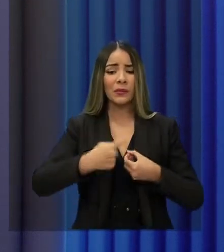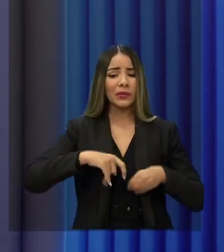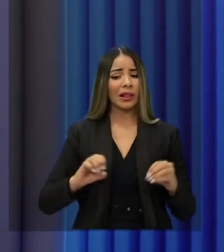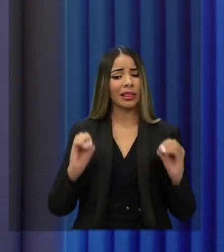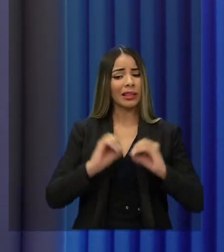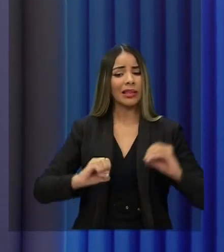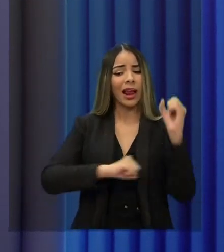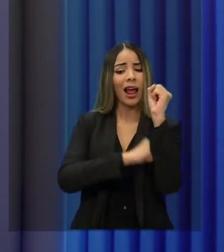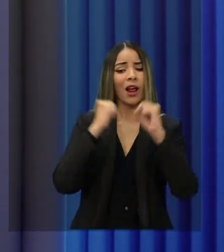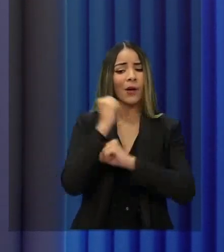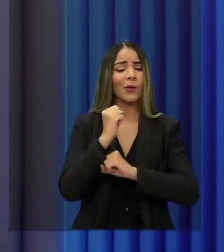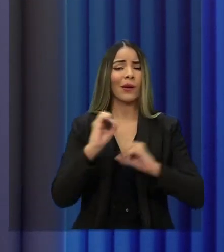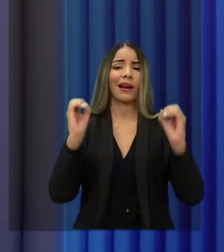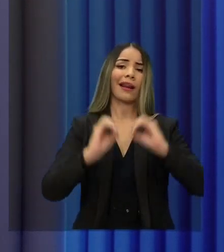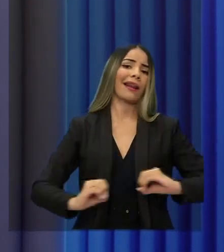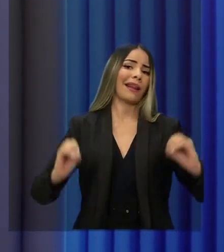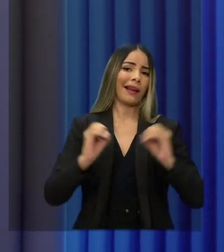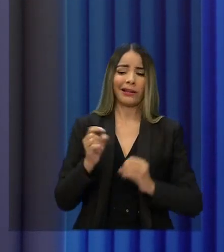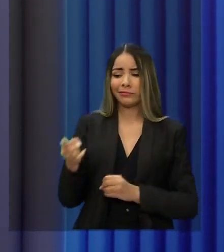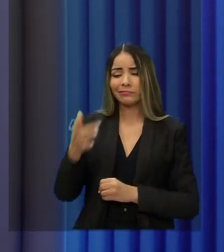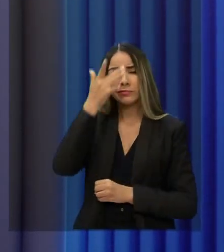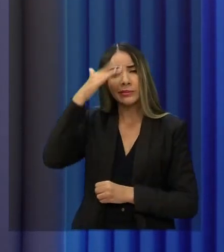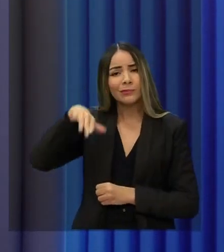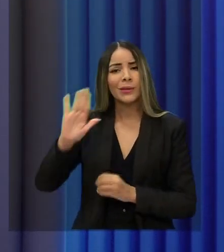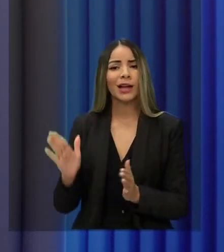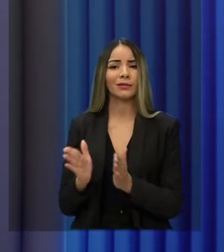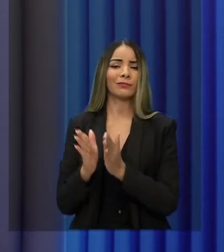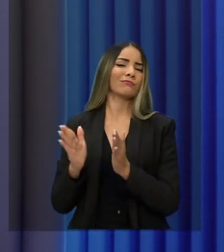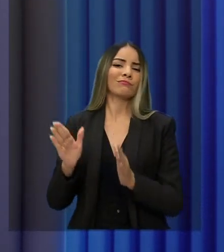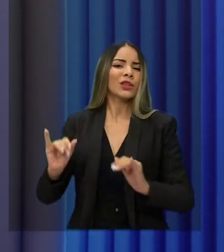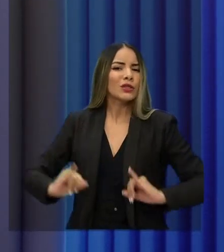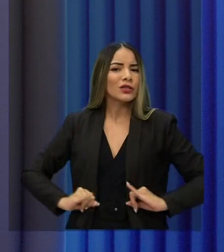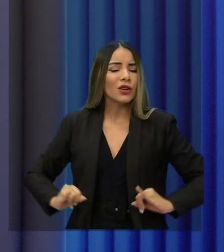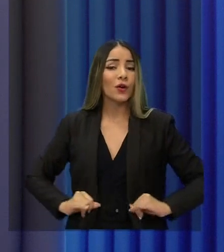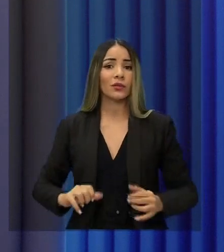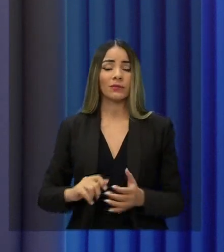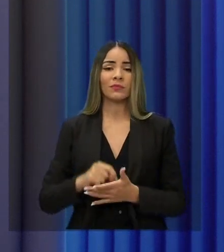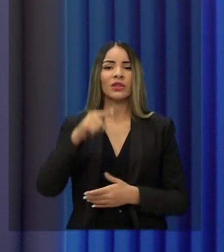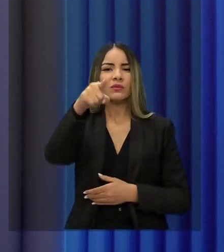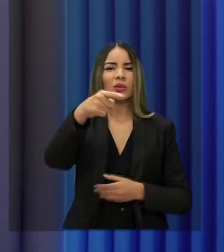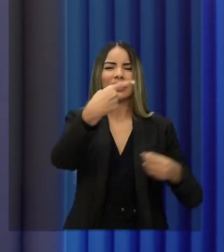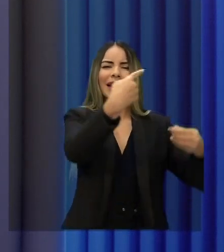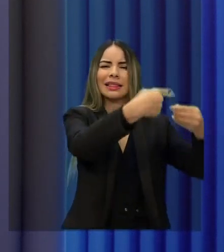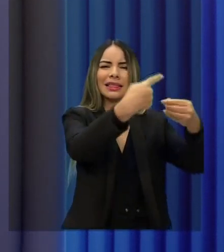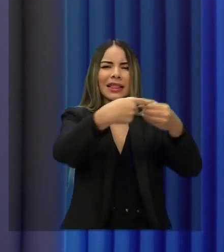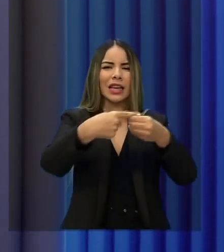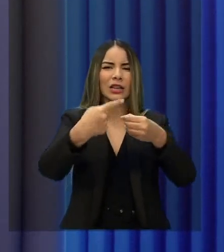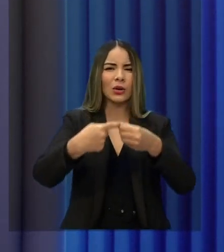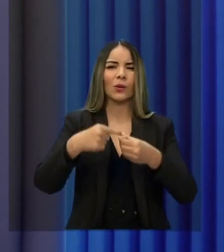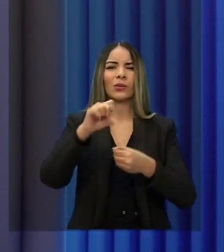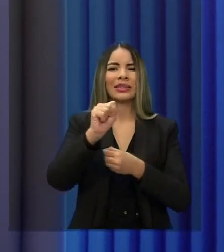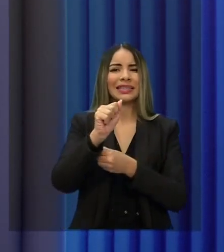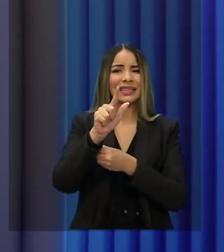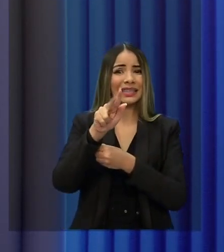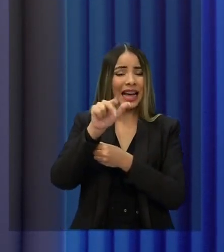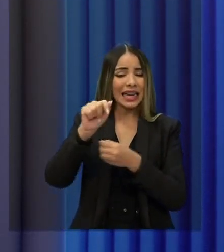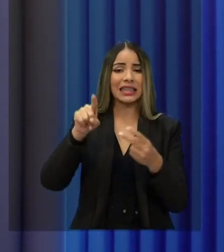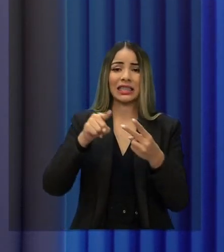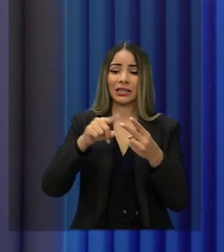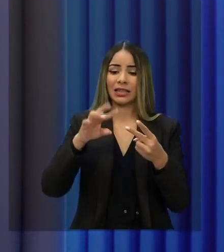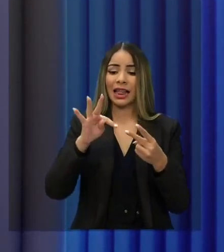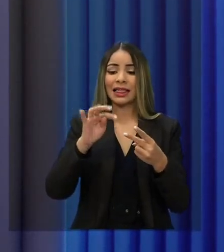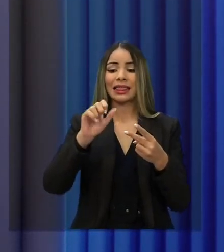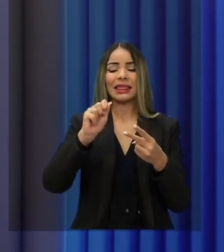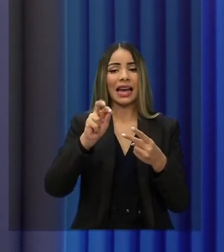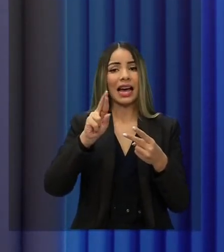infraestrutura para as pessoas mais sofridas. Você que está em Salitre, você que está em Tarrafas, você que está em Ayuaba, essas cidades pequenas que